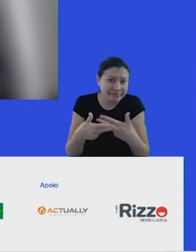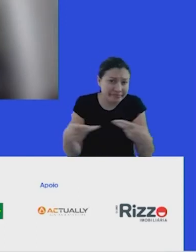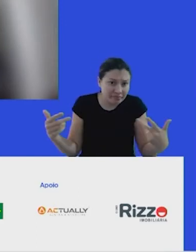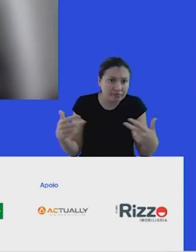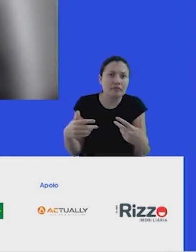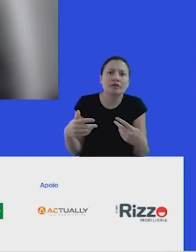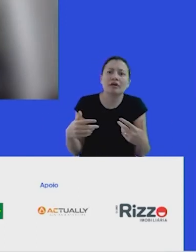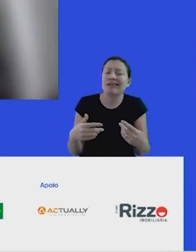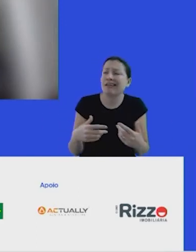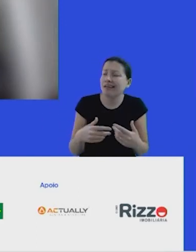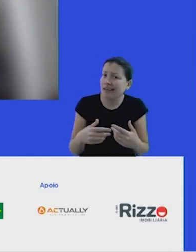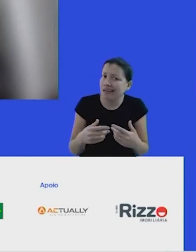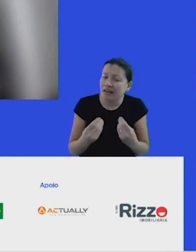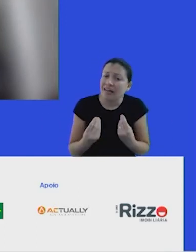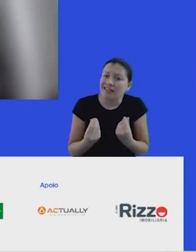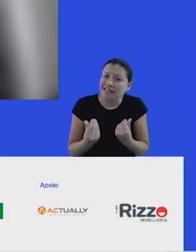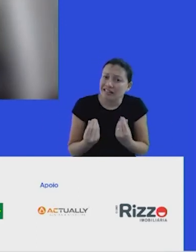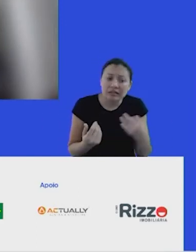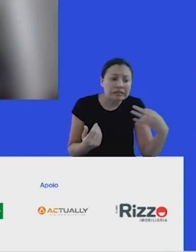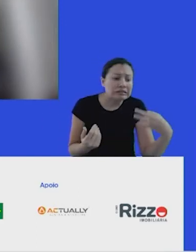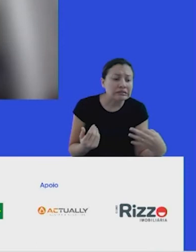delicado. O é o certo? O é o errado?